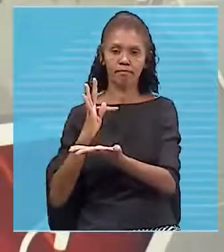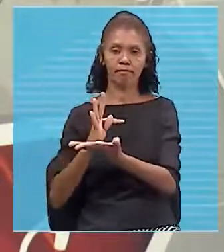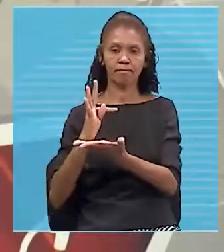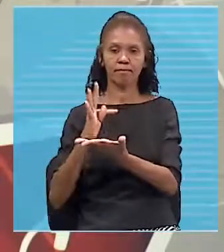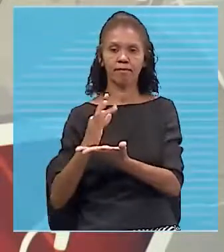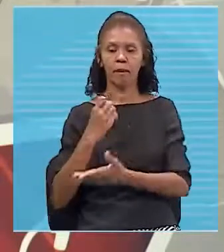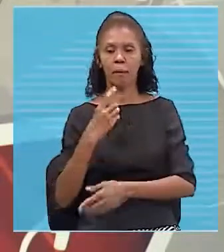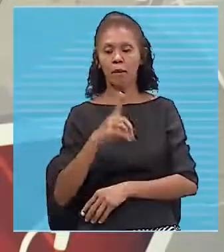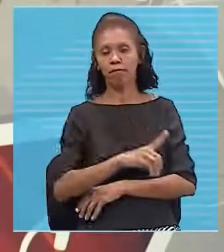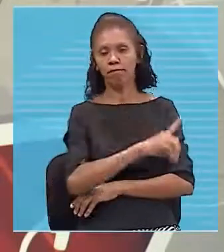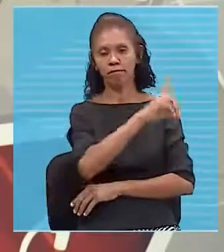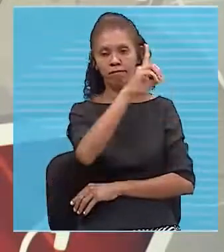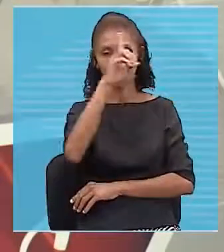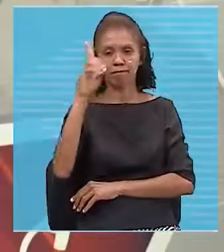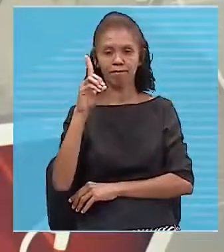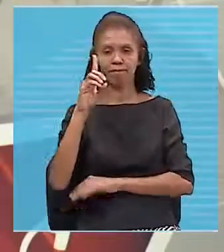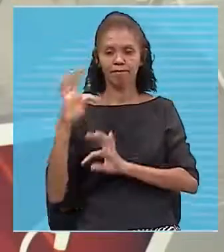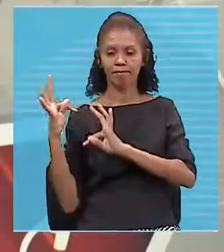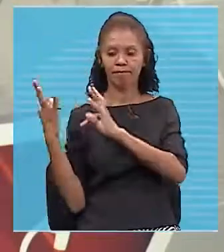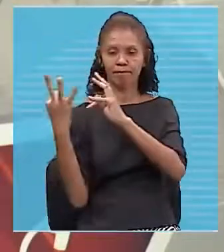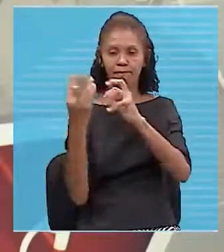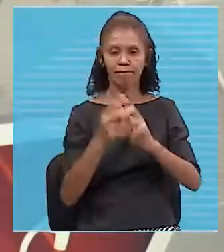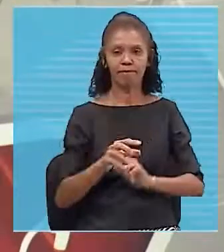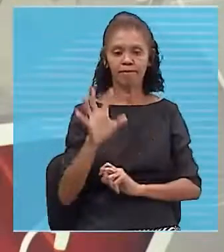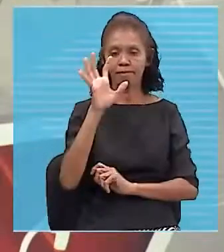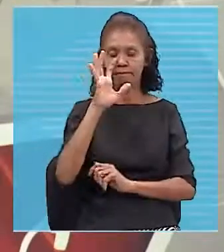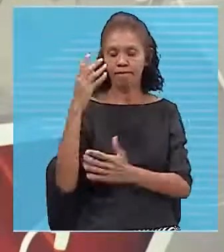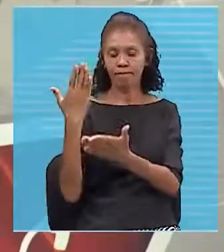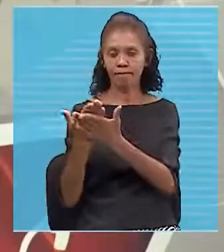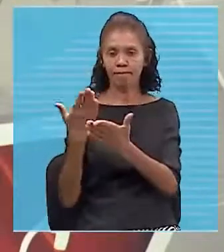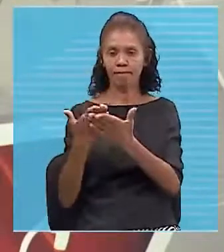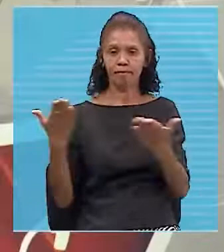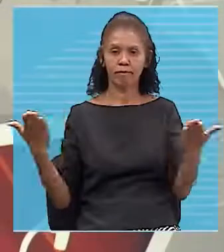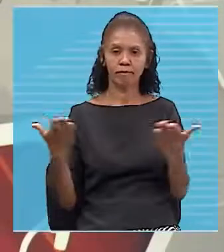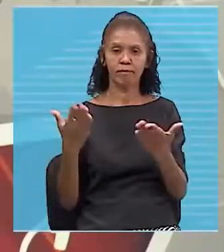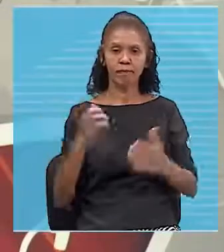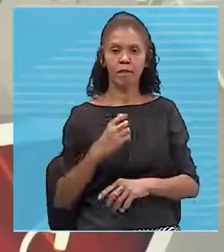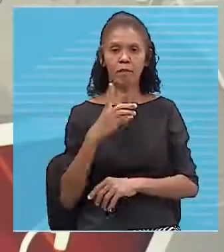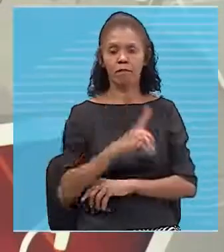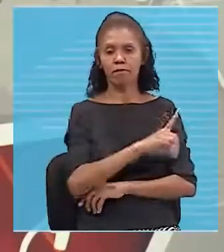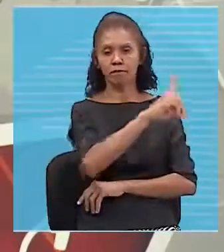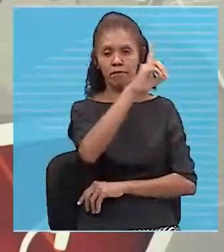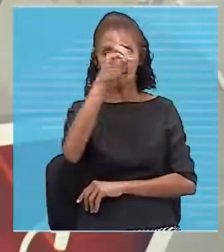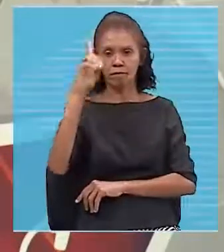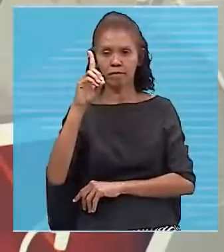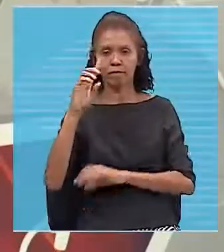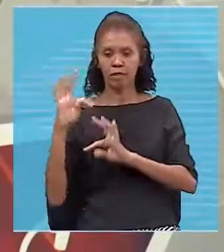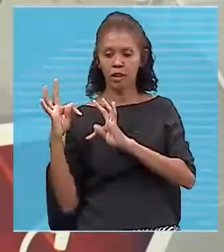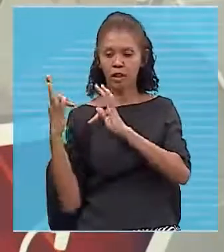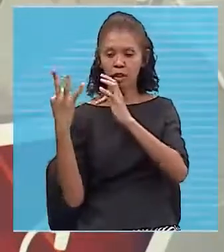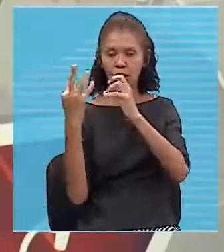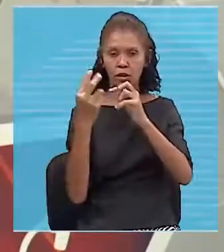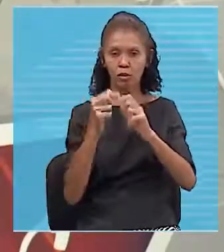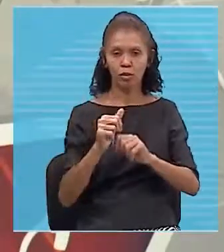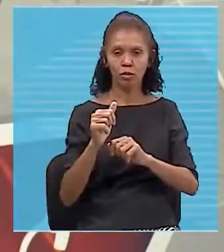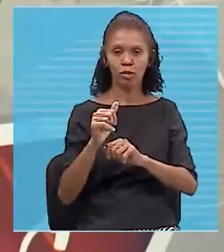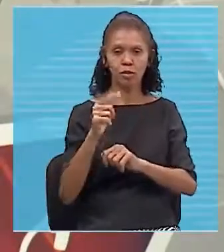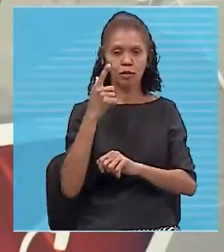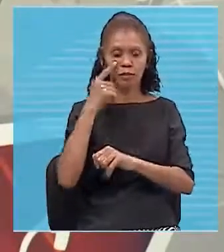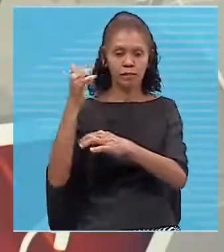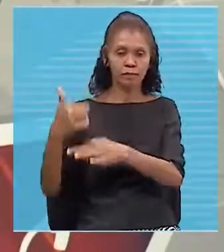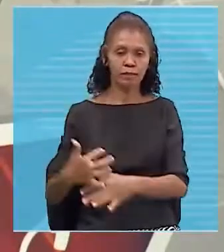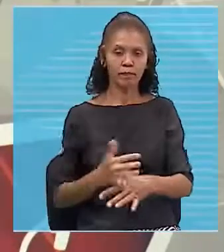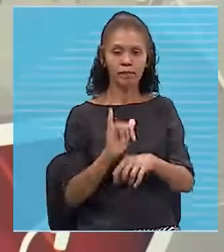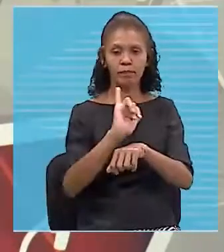Muito bom dia, galerinha linda que nos acompanham. Muito bom dia a todos que estão aqui pelo YouTube. A